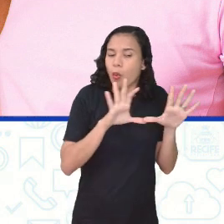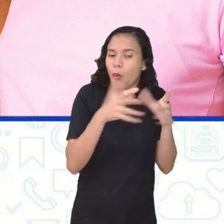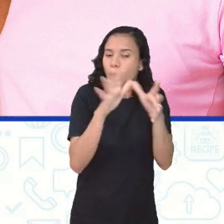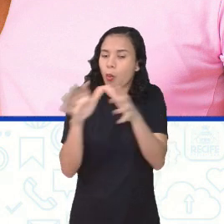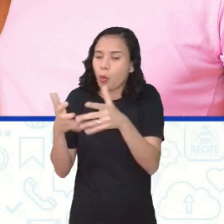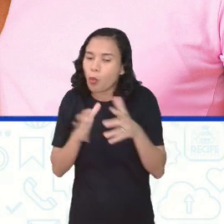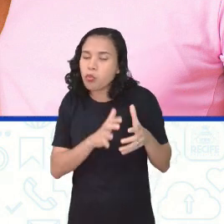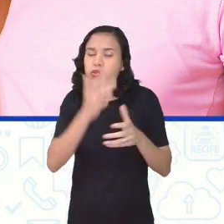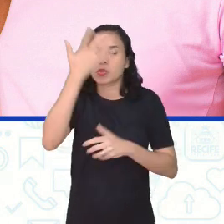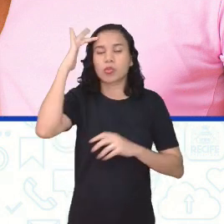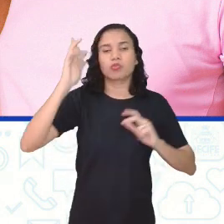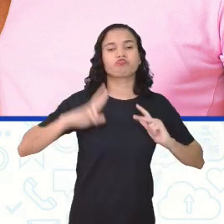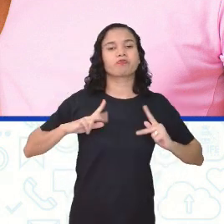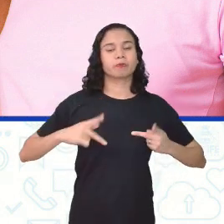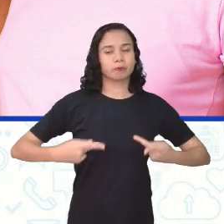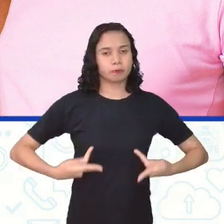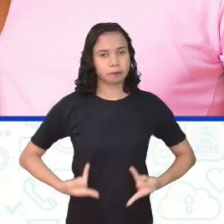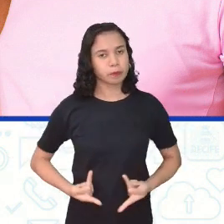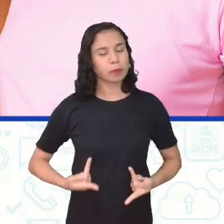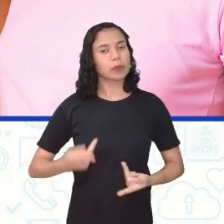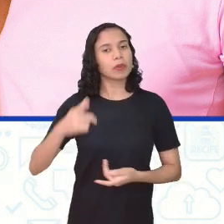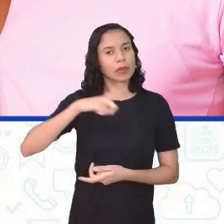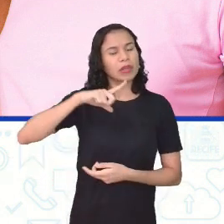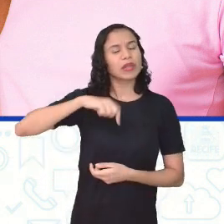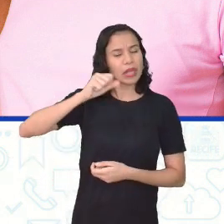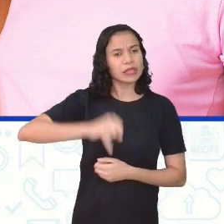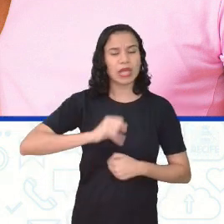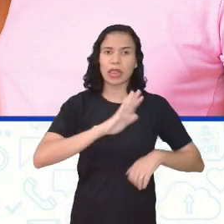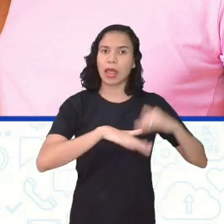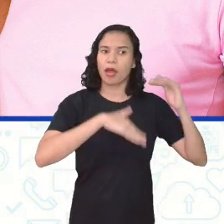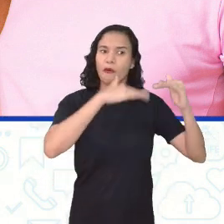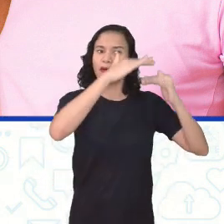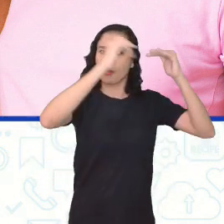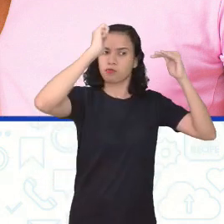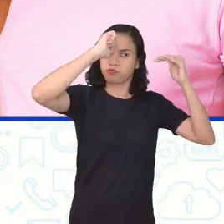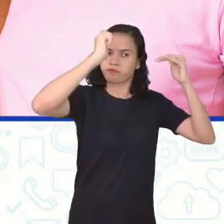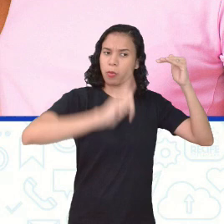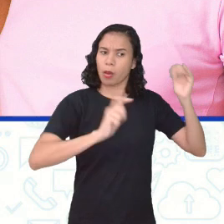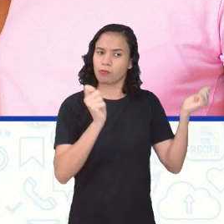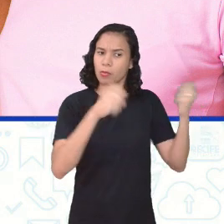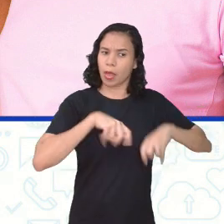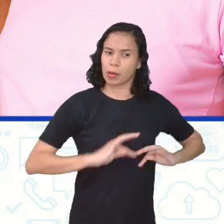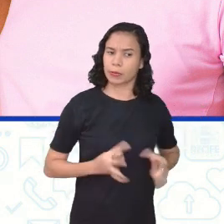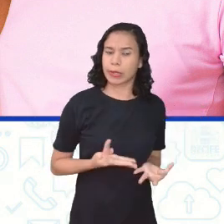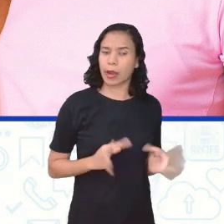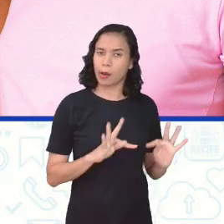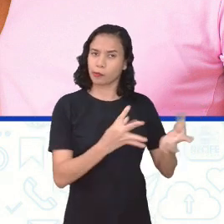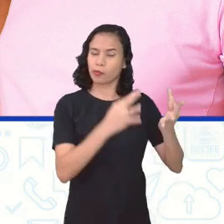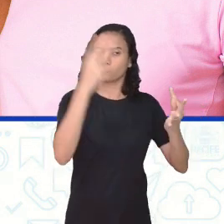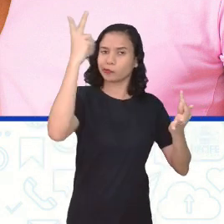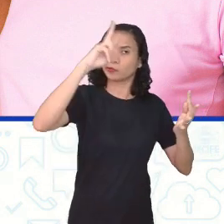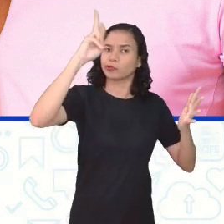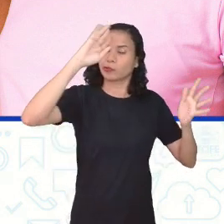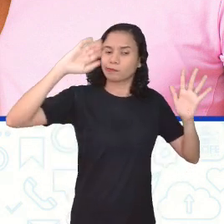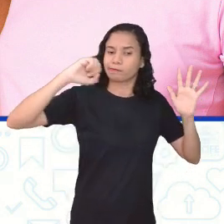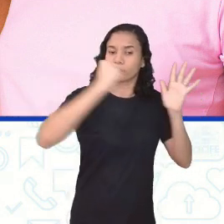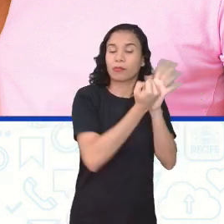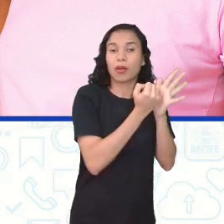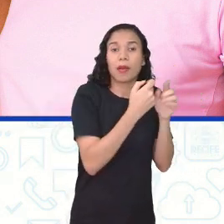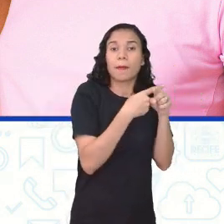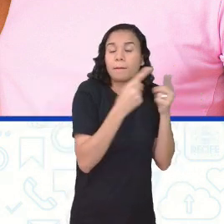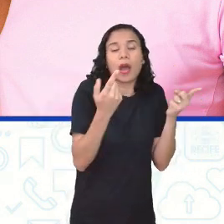tiveram um grande progresso tecnológico, histórico e tal,